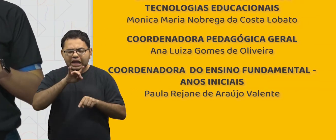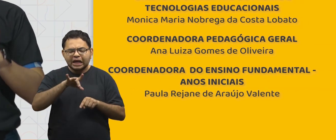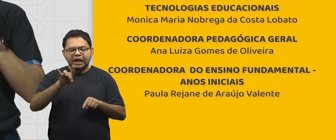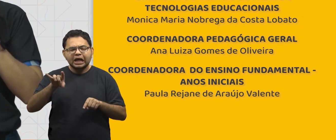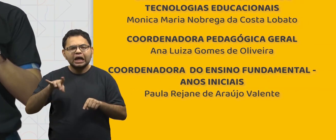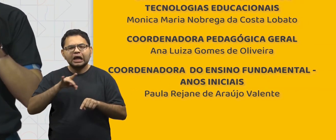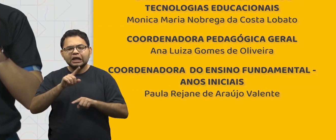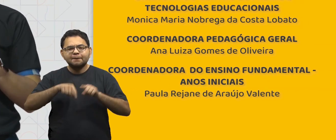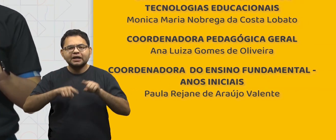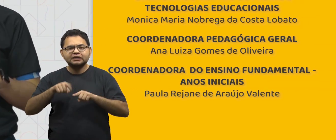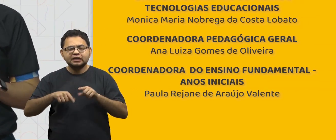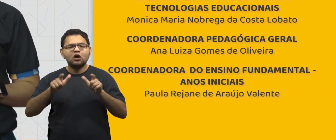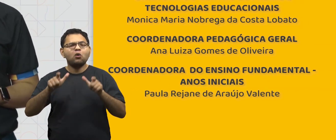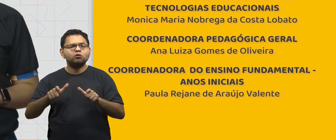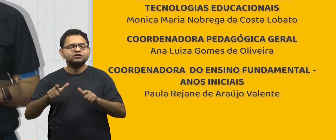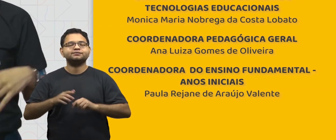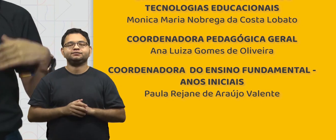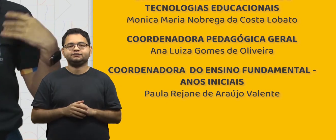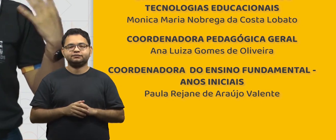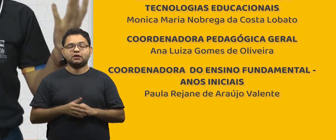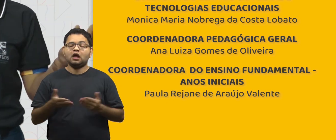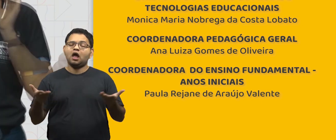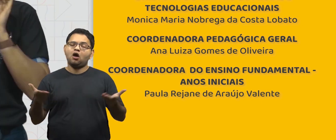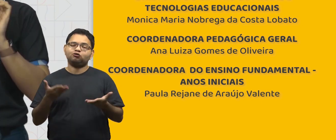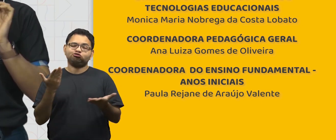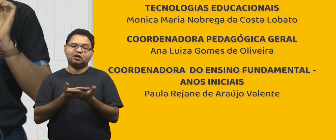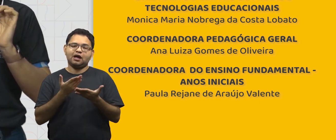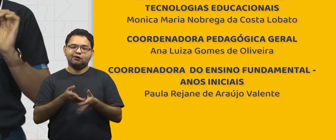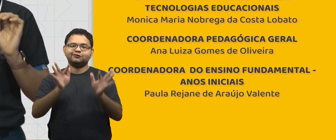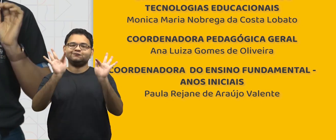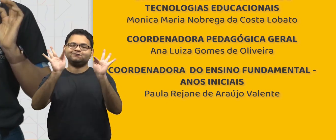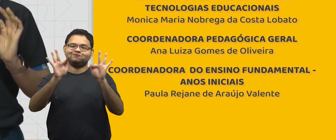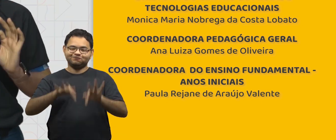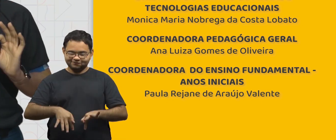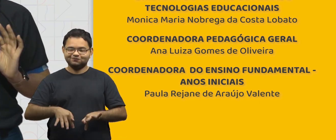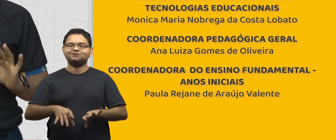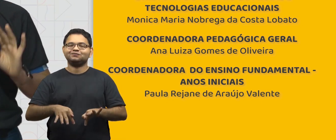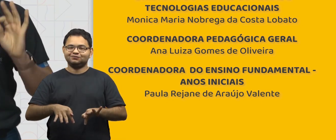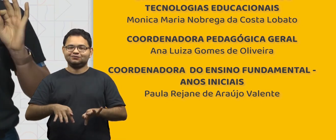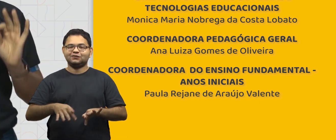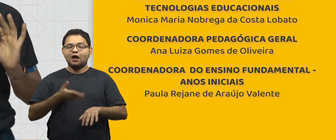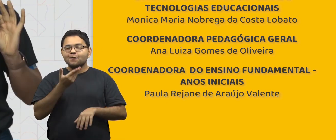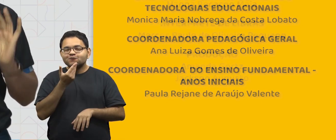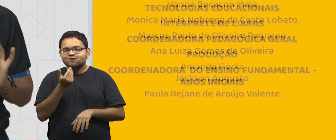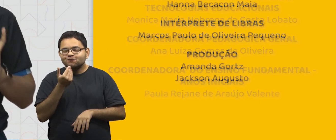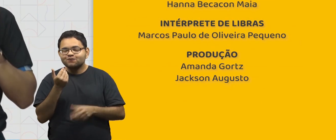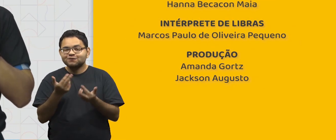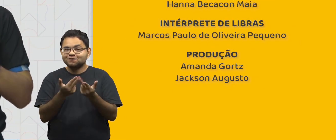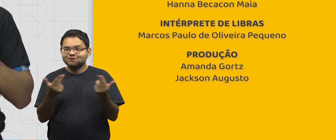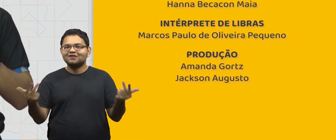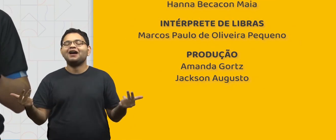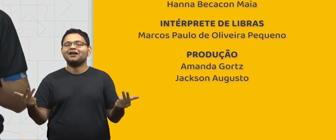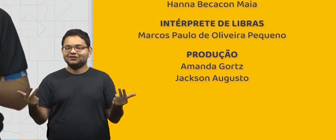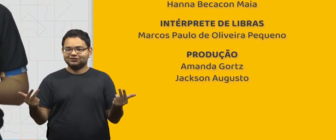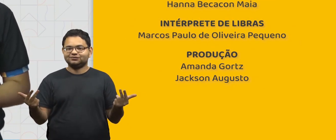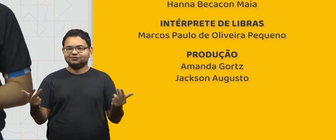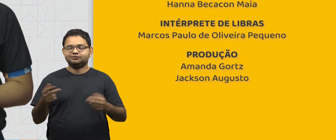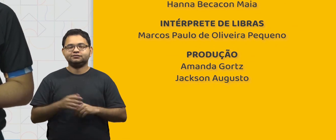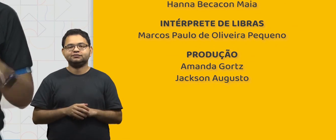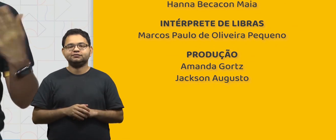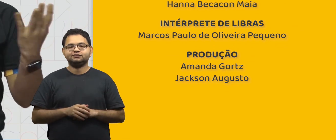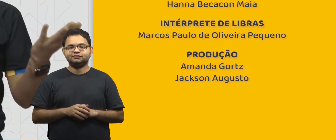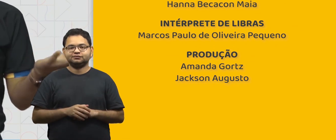elemento e objeto de lugar. Agora, terminamos mais uma aula cheia de descobertas sobre a